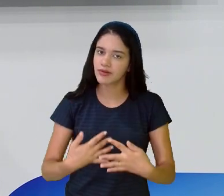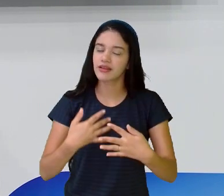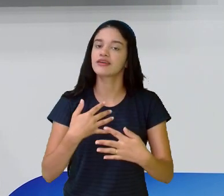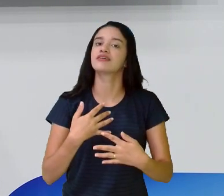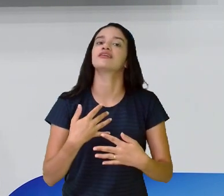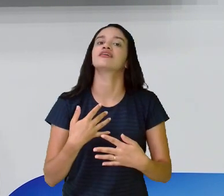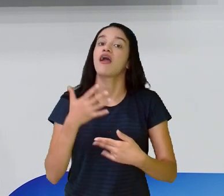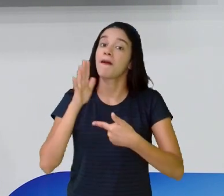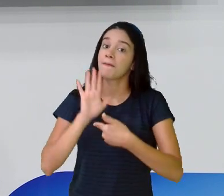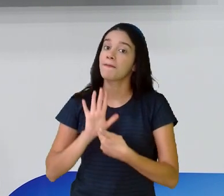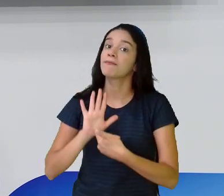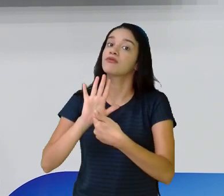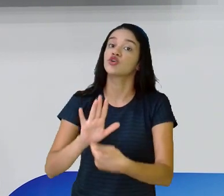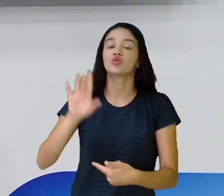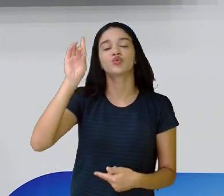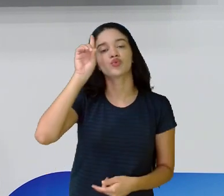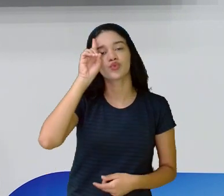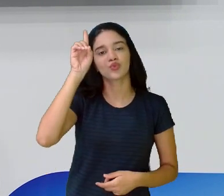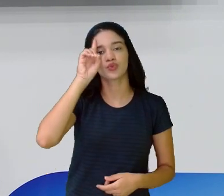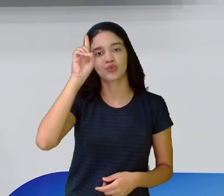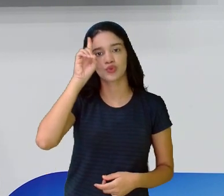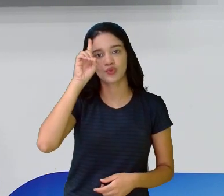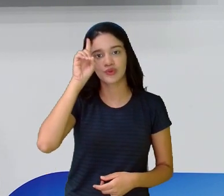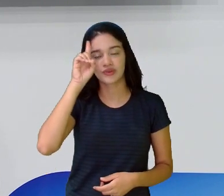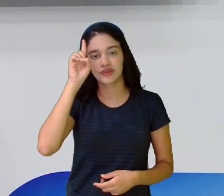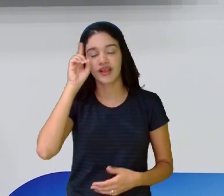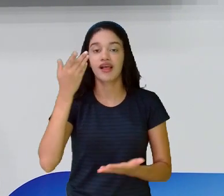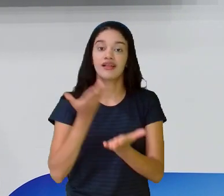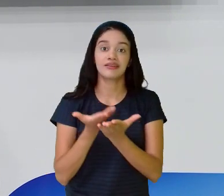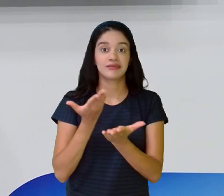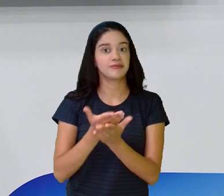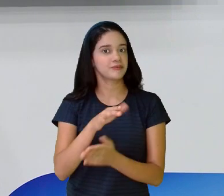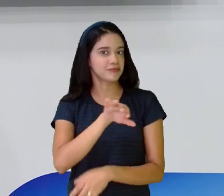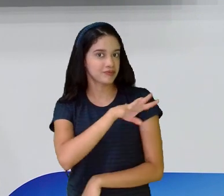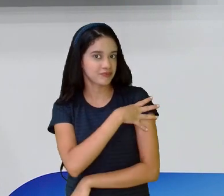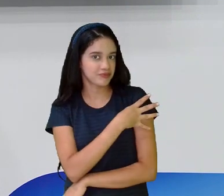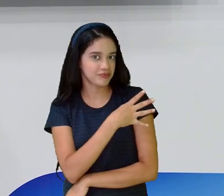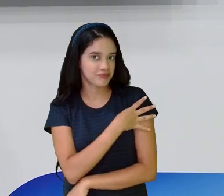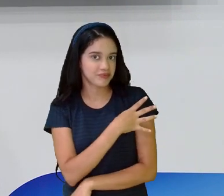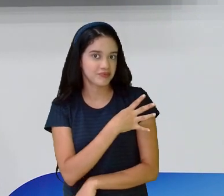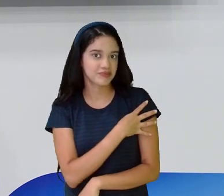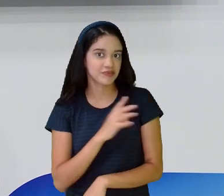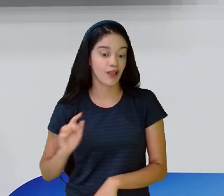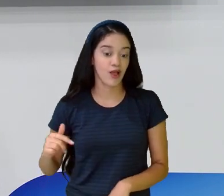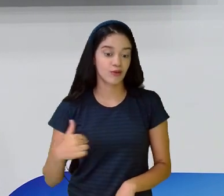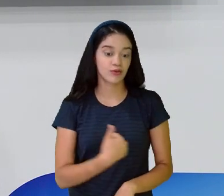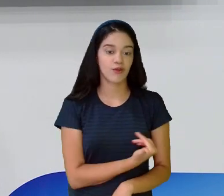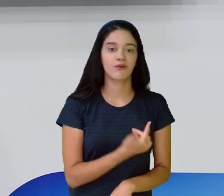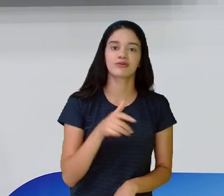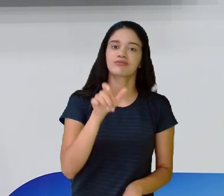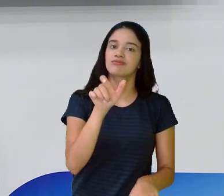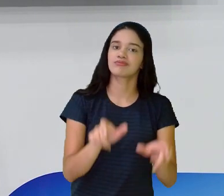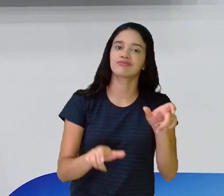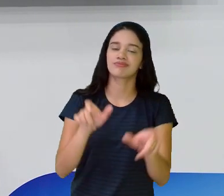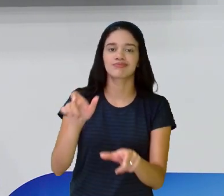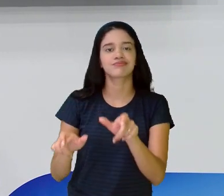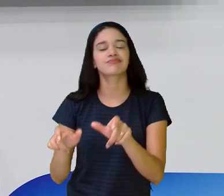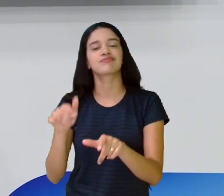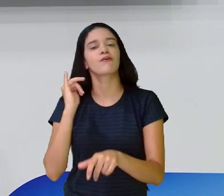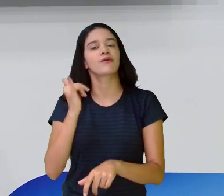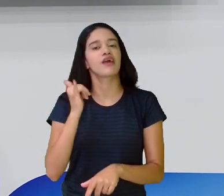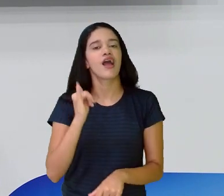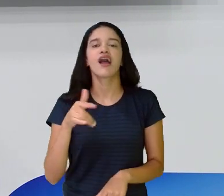ano, ele aparece todo dia aqui nas aulas do quarto ano. Ele é o nosso personagem. Nos contos,